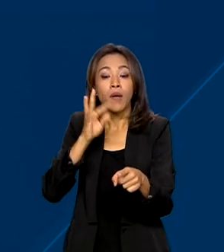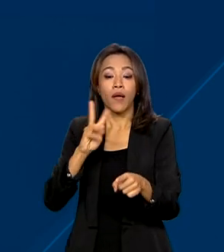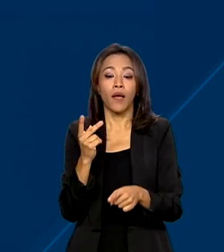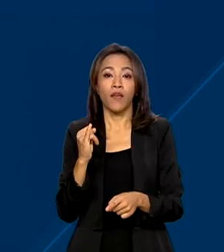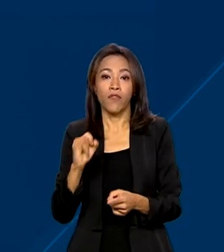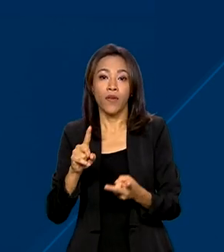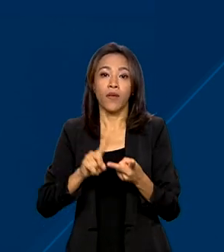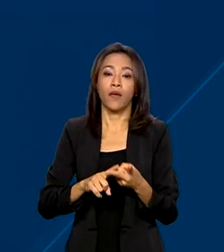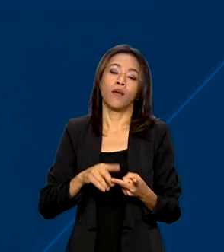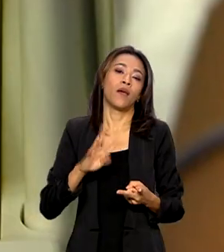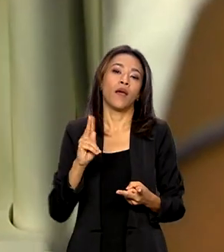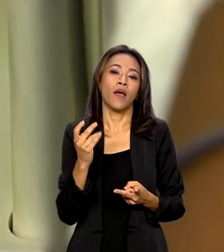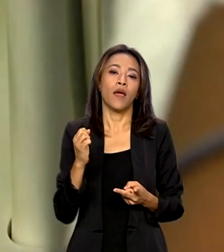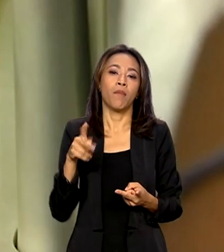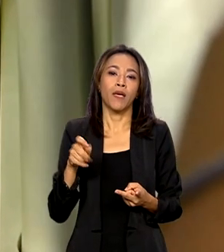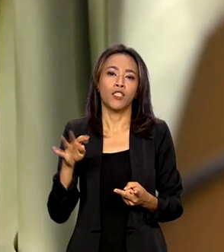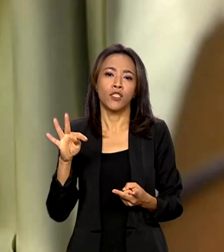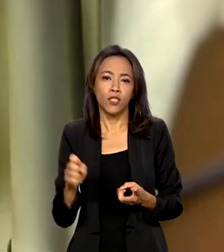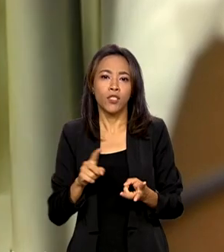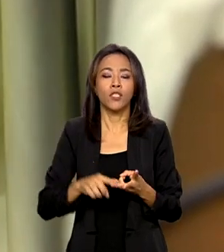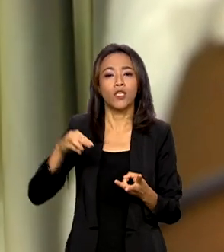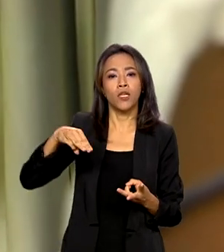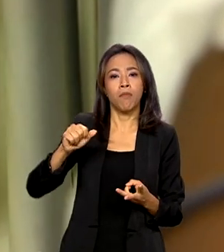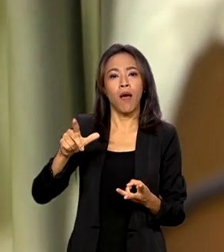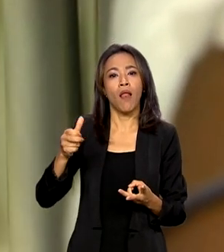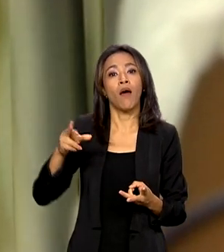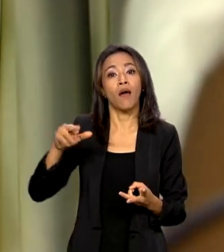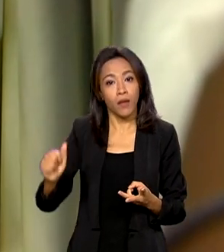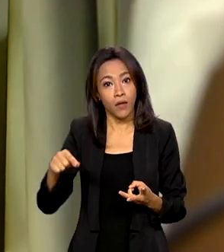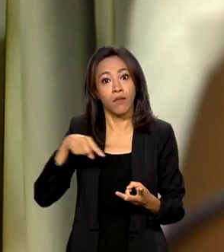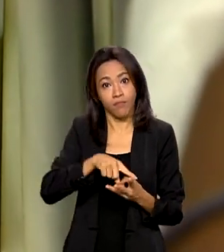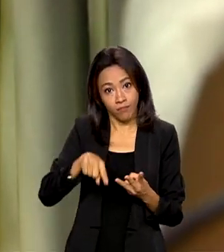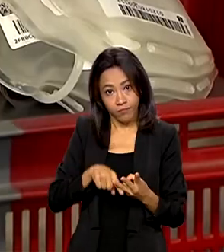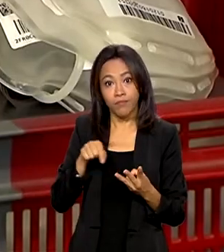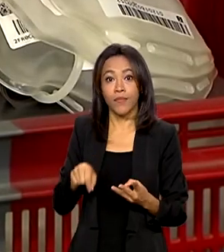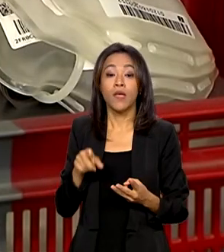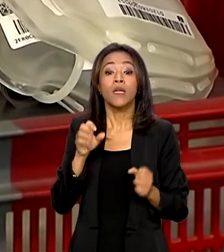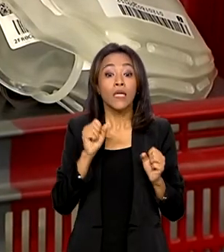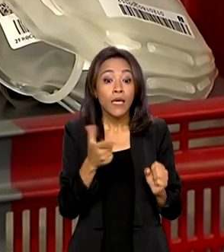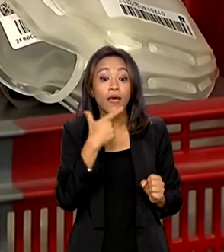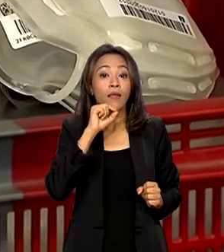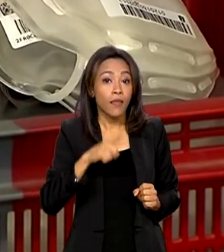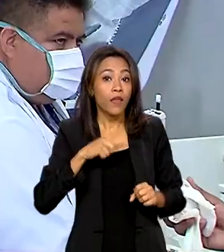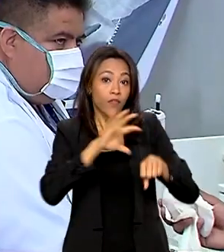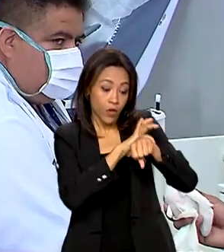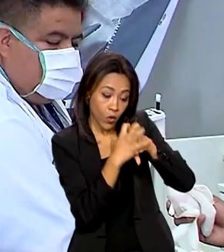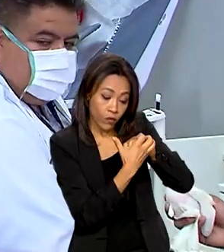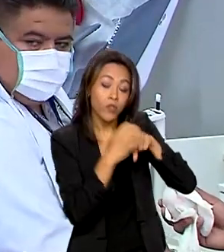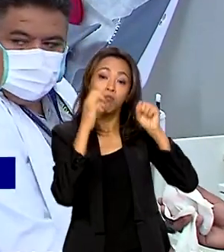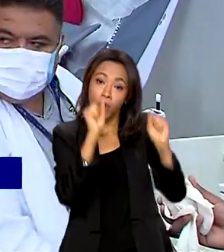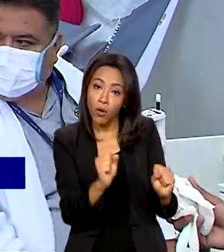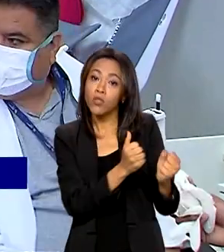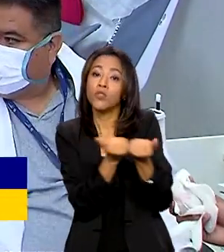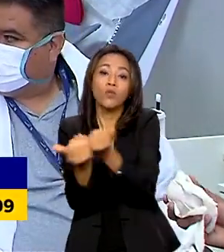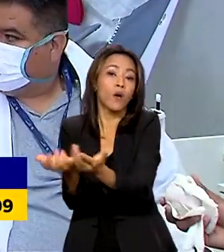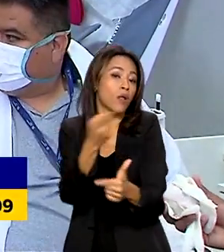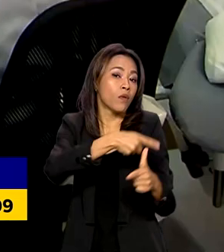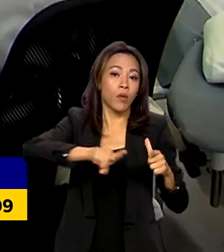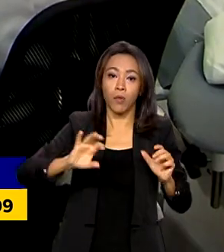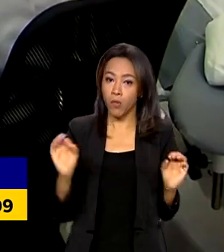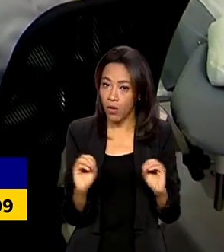hepatites e malária. E quem já teve covid-19 também pode doar. Segundo o Ministério da Saúde,